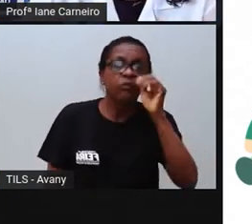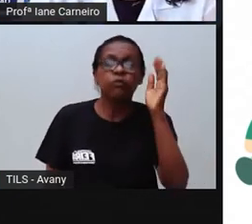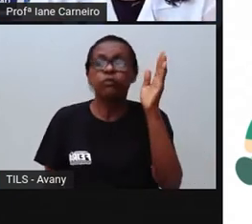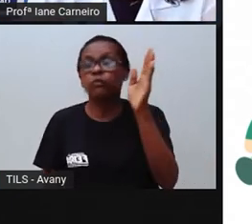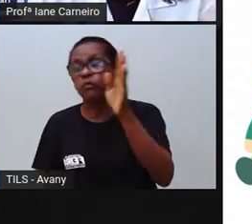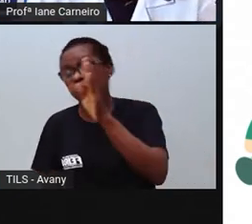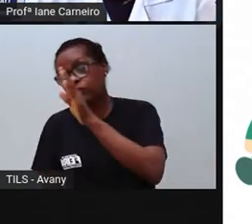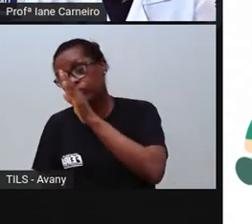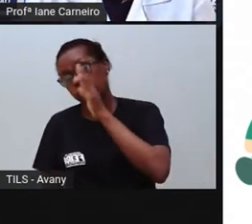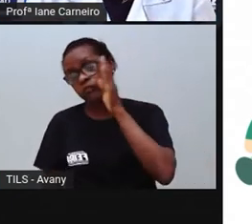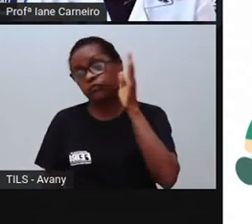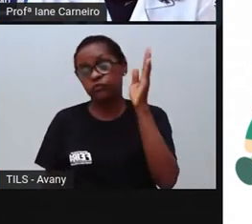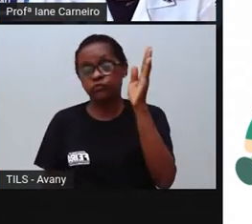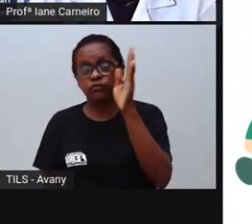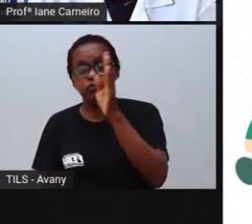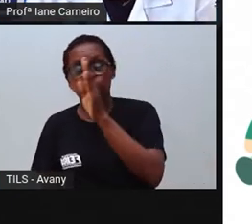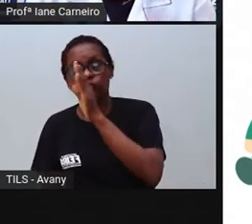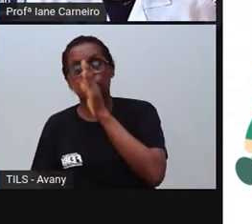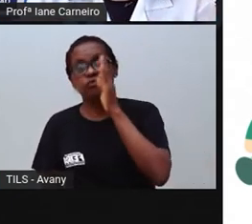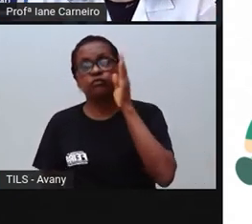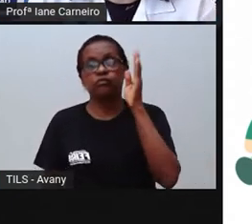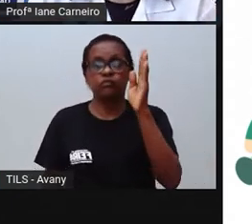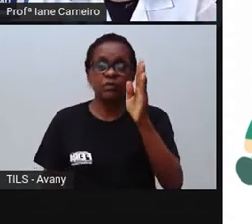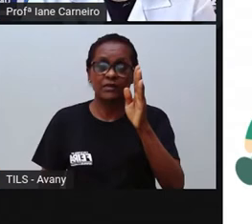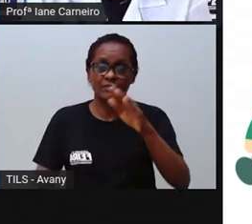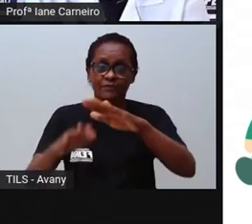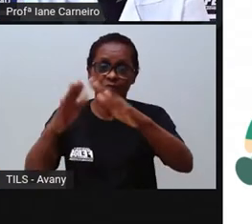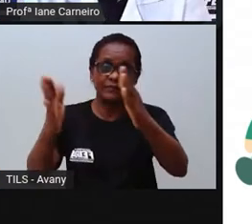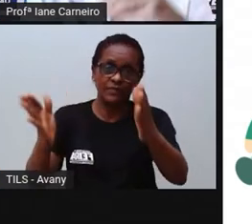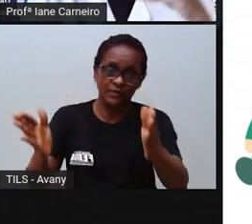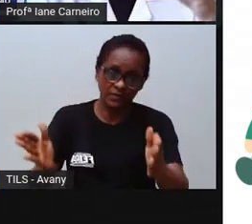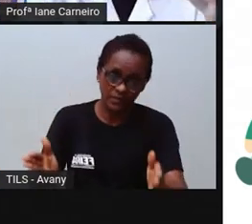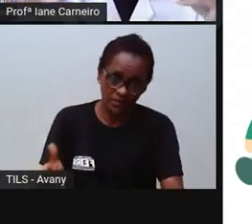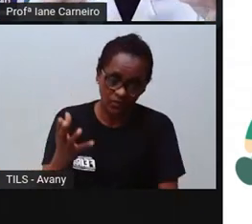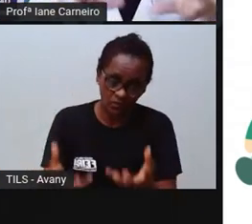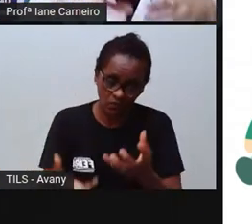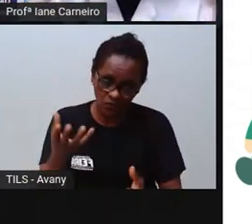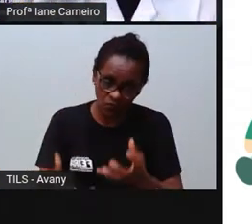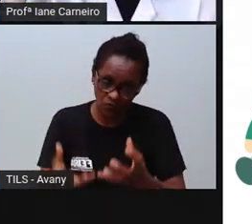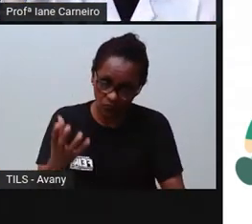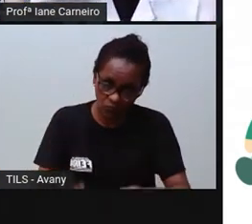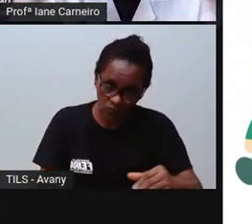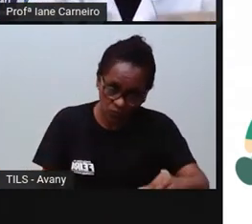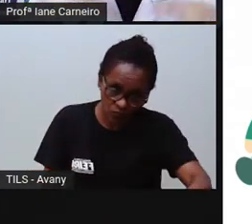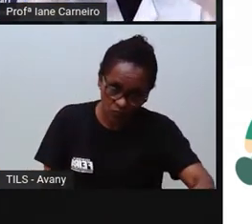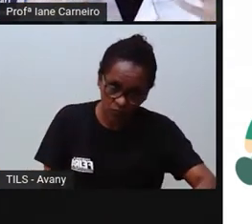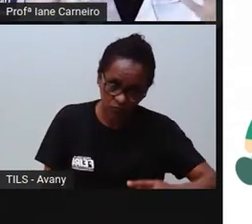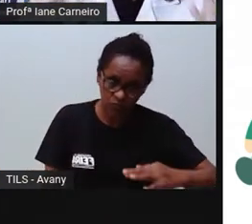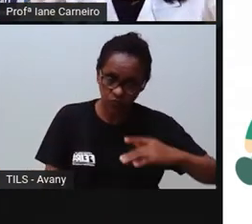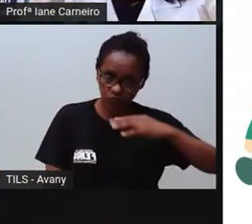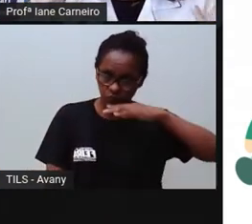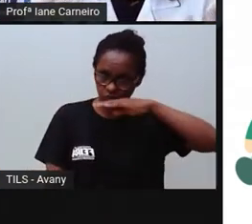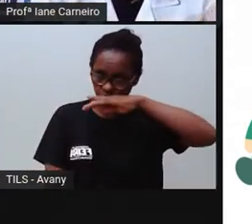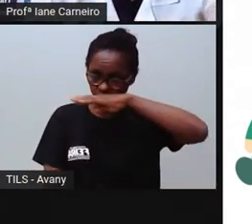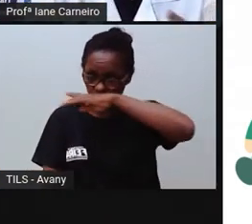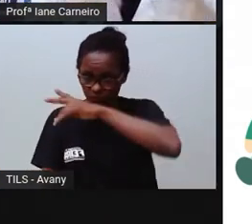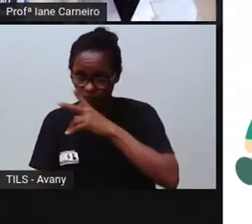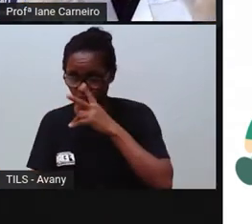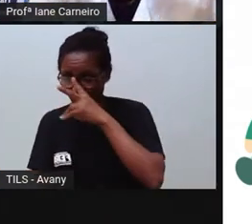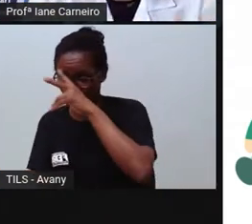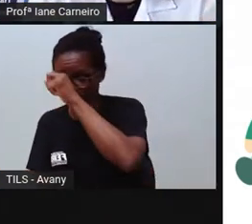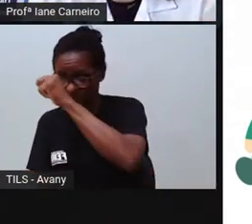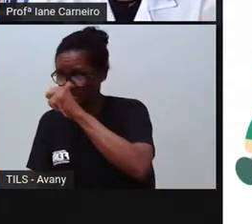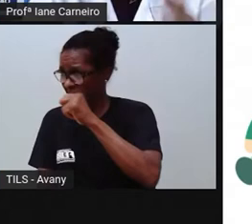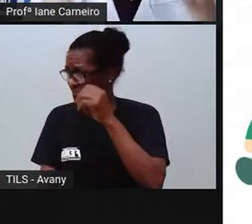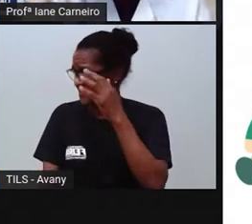saúde, né? Então, na cozinha tem o gás de cozinha, né, que aí, quando esse gás, ele vaza, ele é um gás muito forte, e